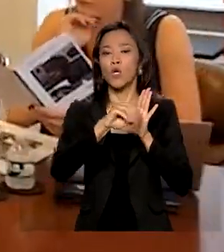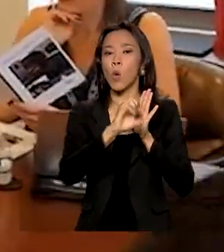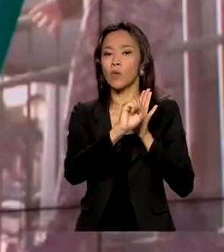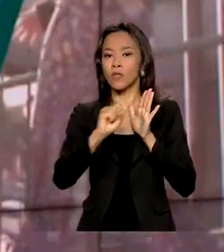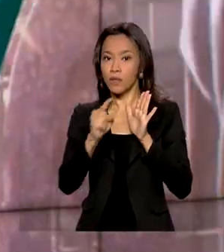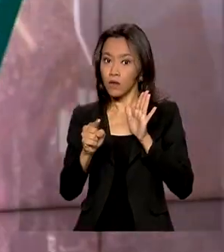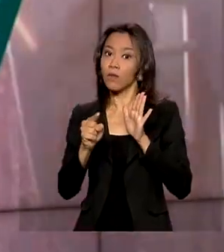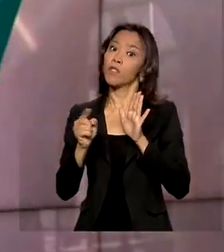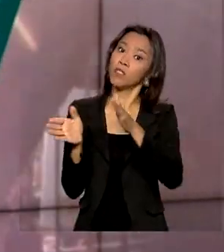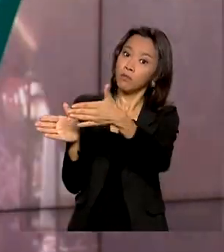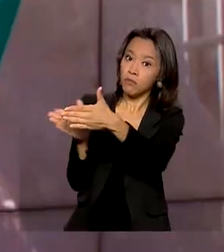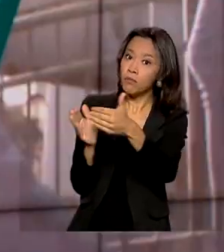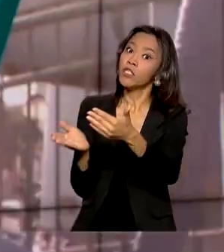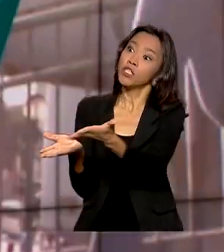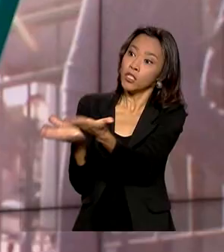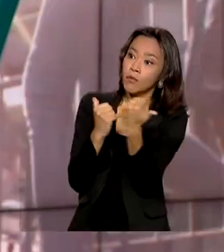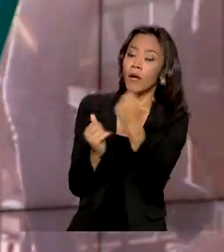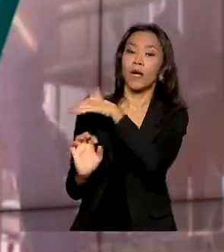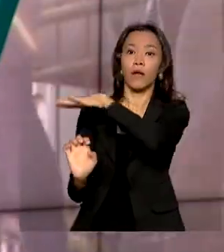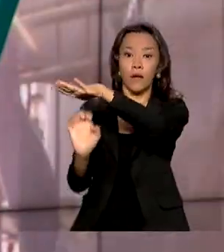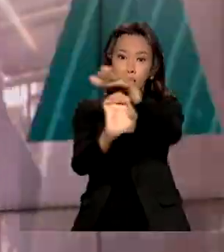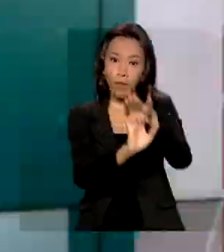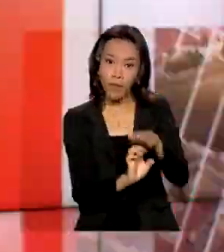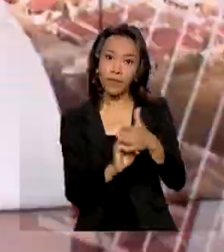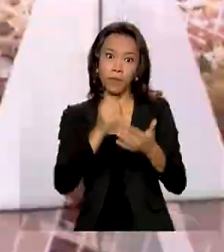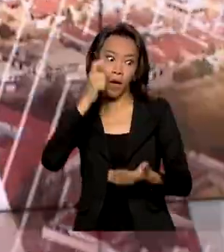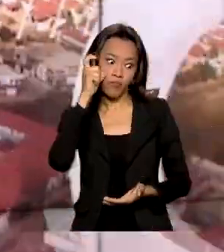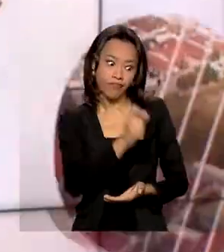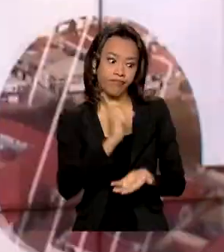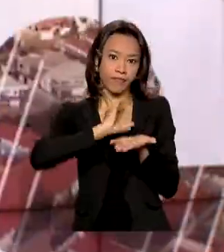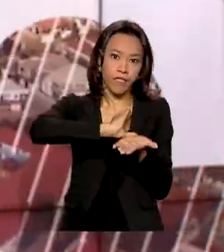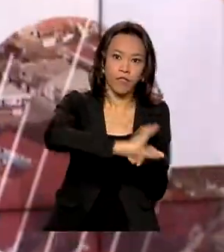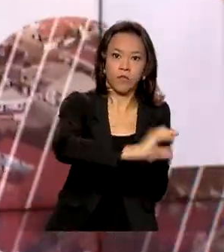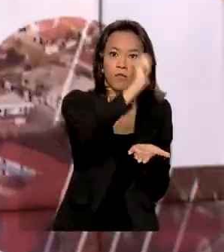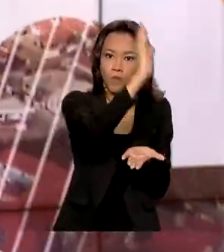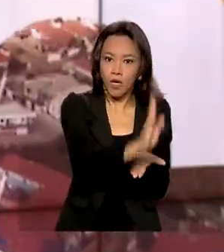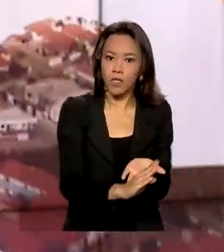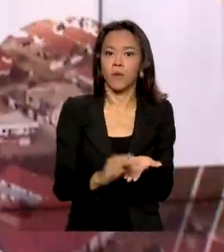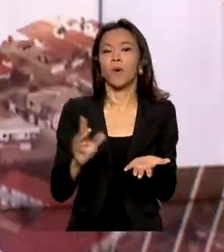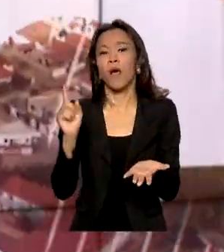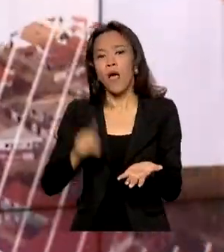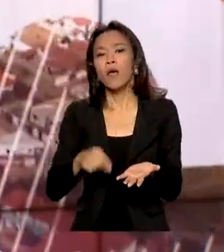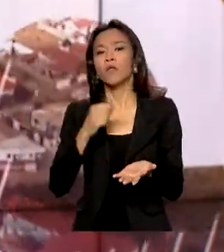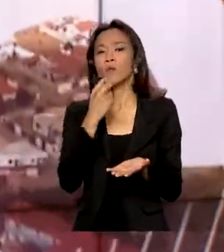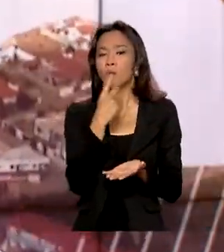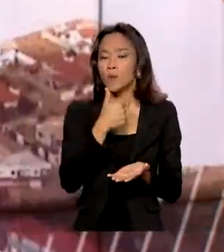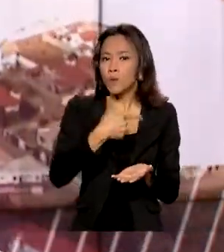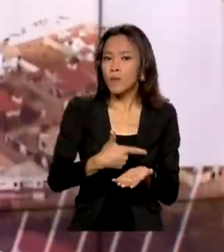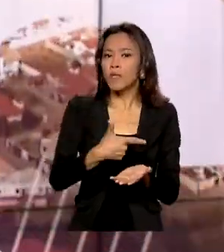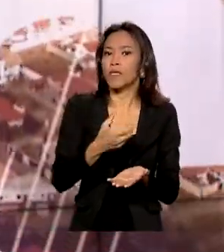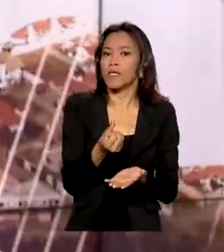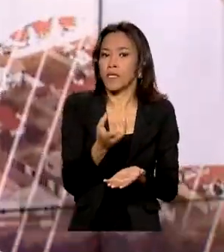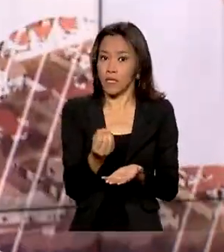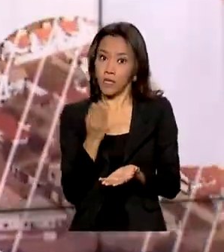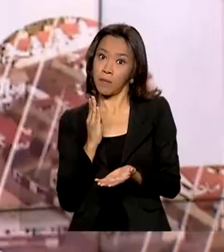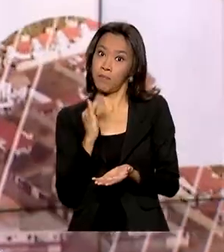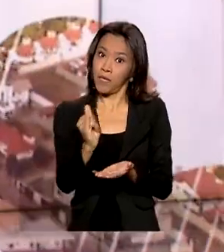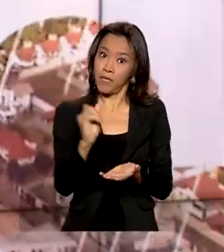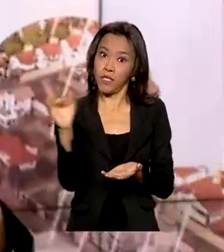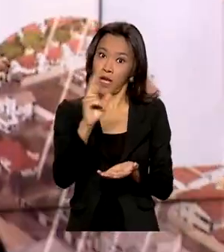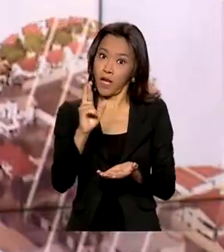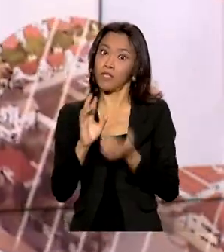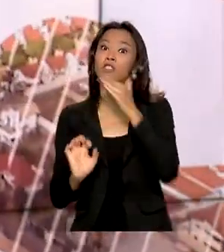Brasil. A intenção é assegurar para o setor pelo menos R 260 bilhões em investimentos